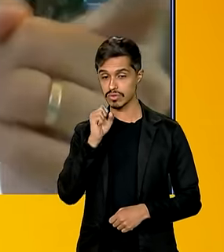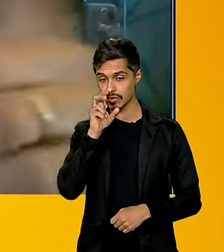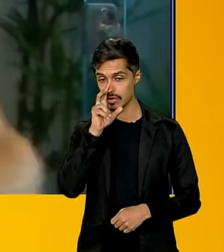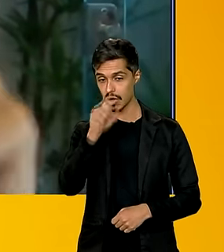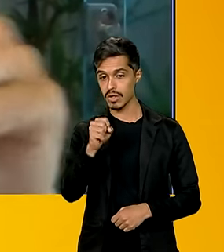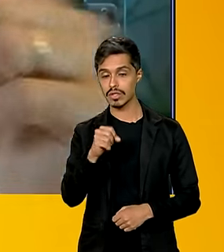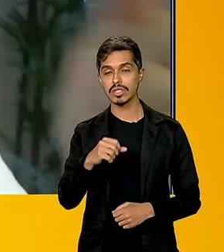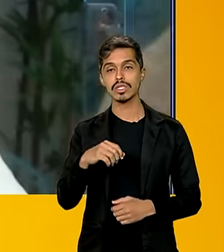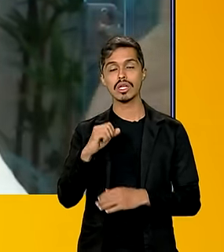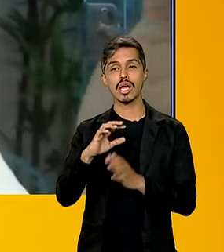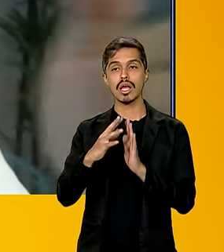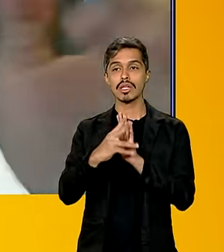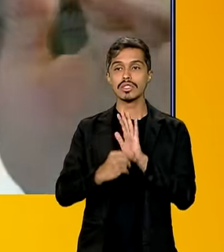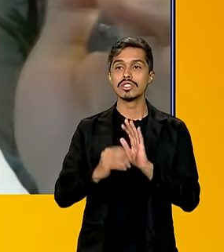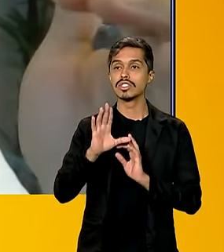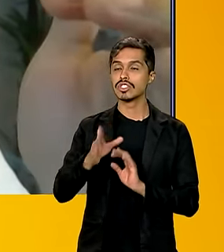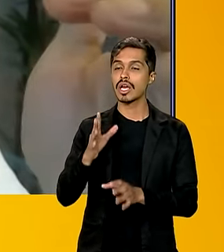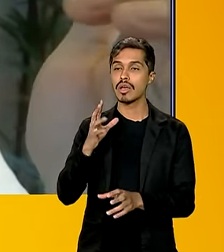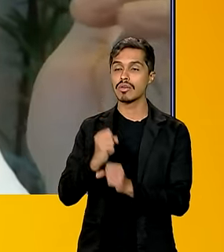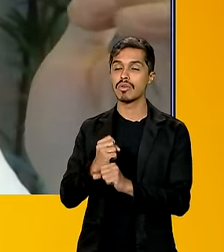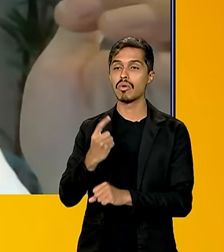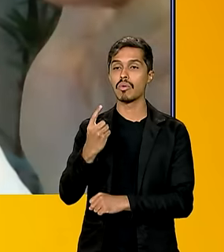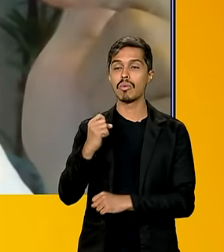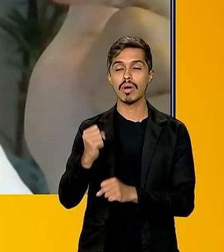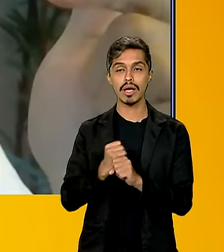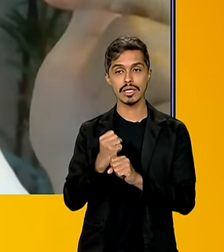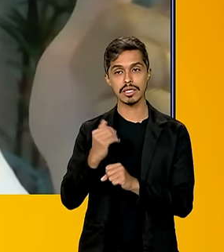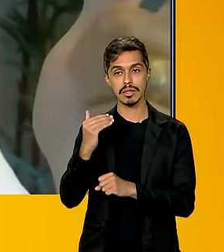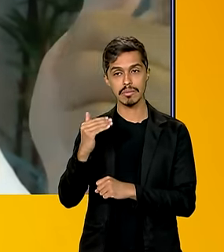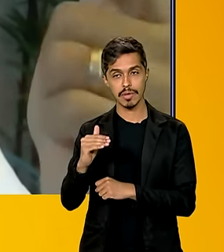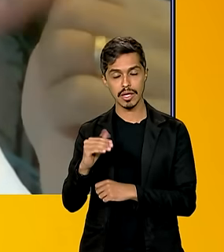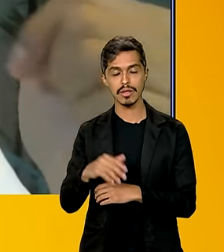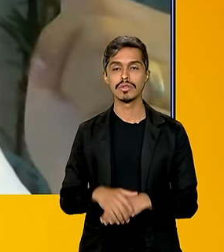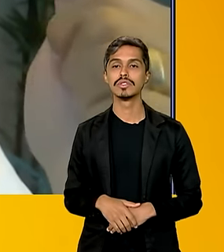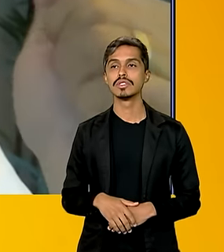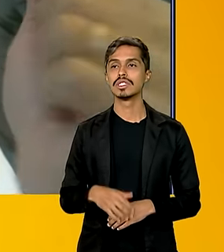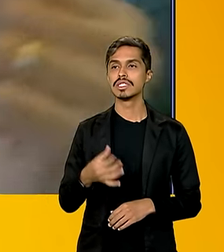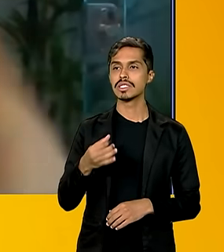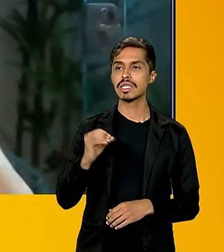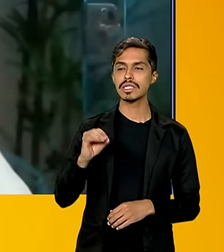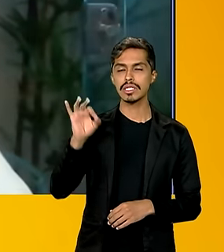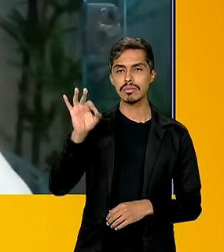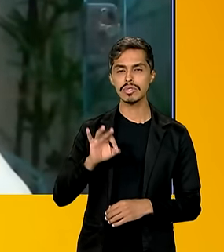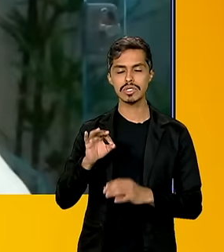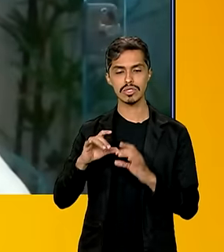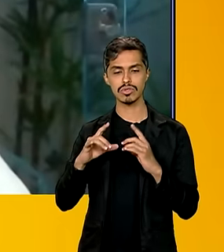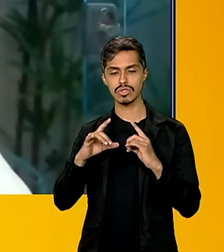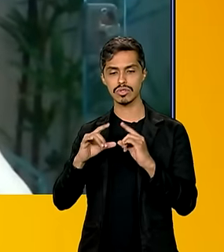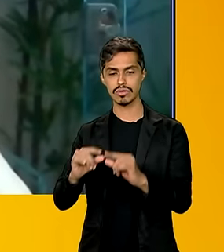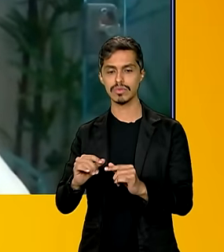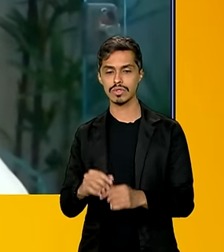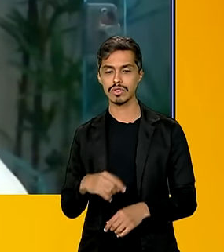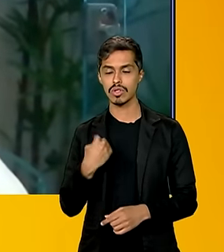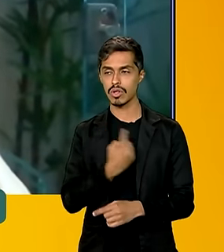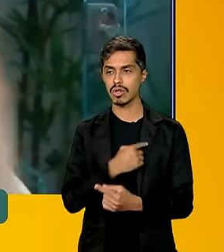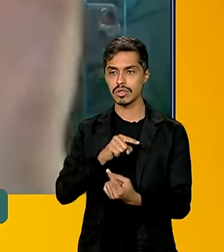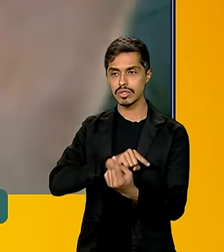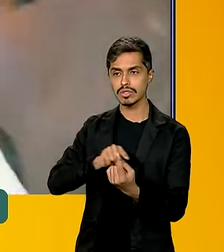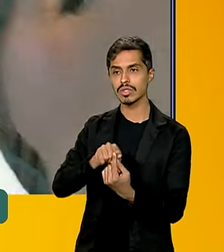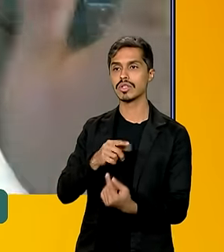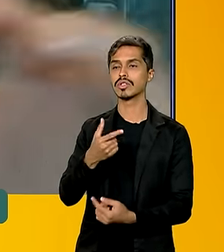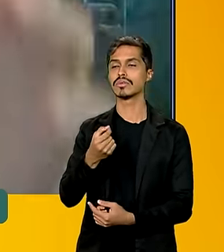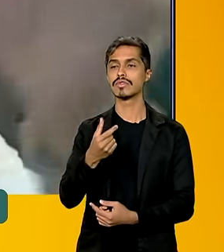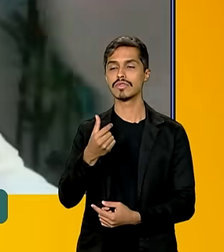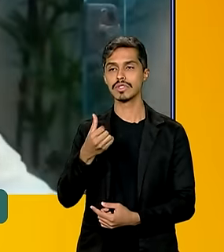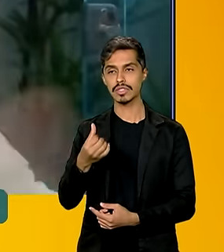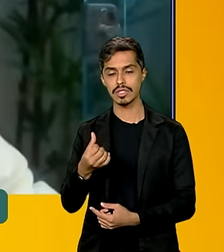acumulado de um ano e meio, com quase 60% de redução do desmatamento. A nossa meta para 2026 e 2027